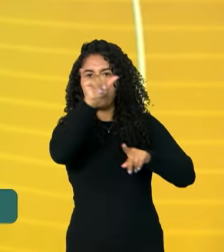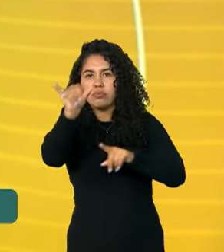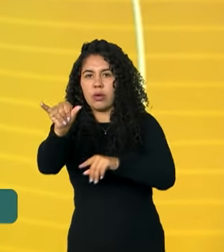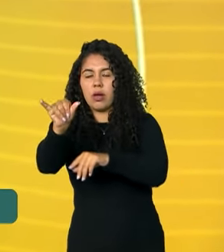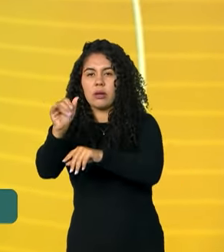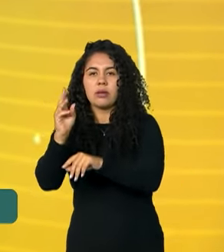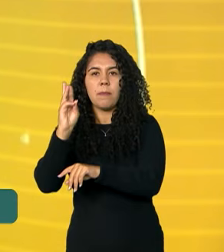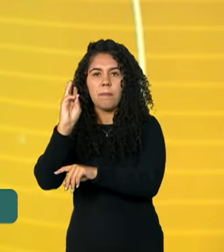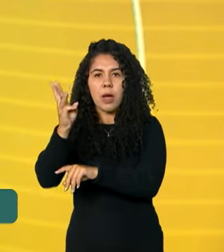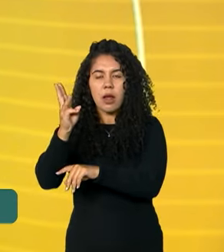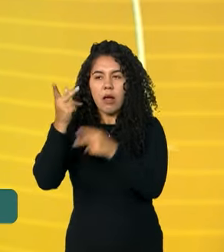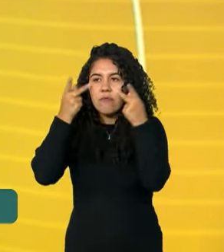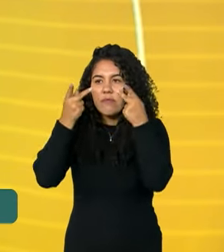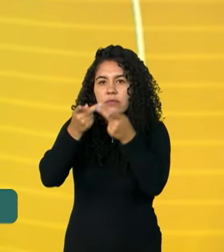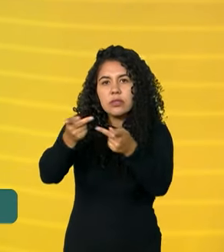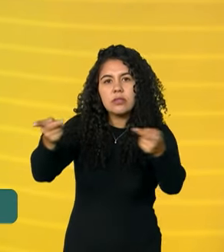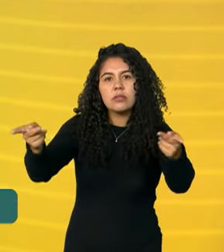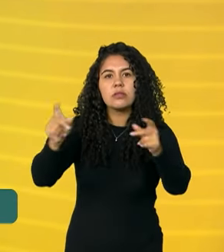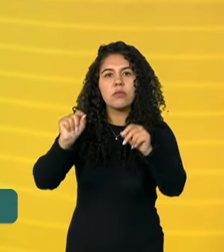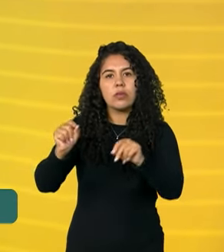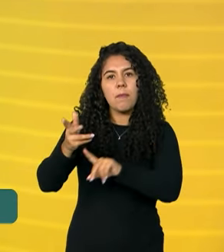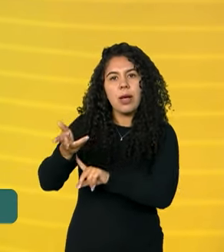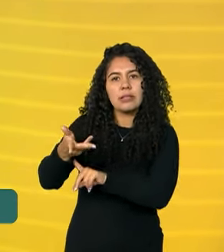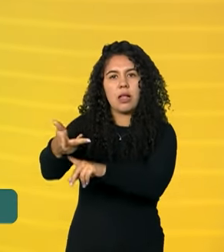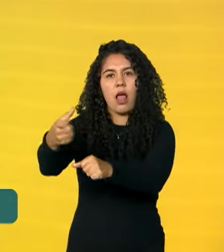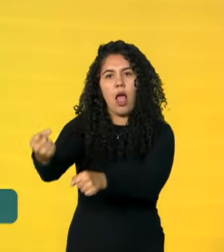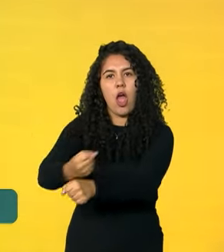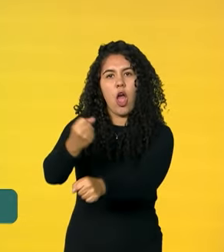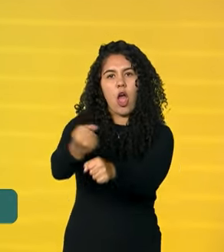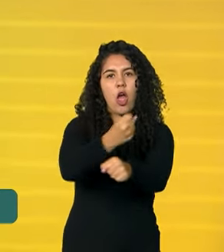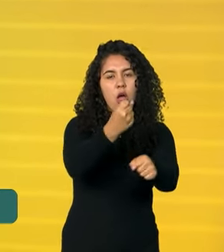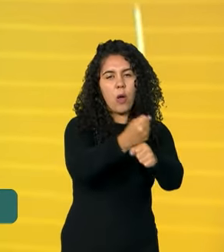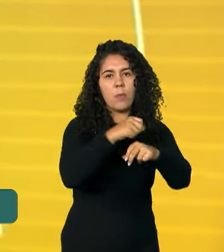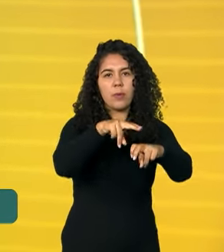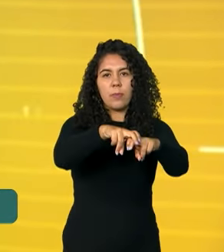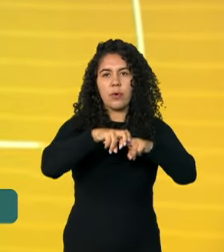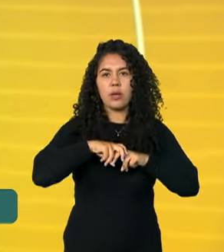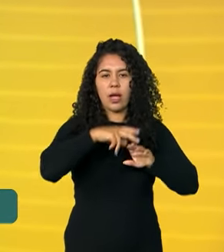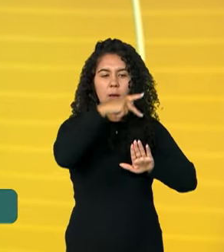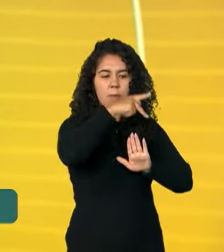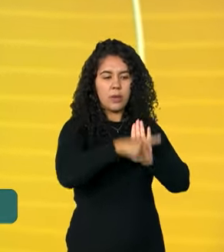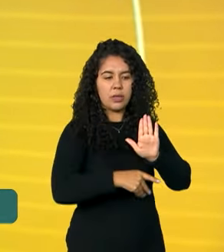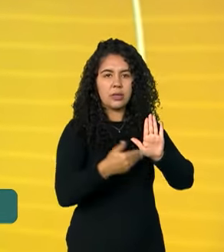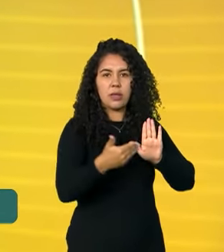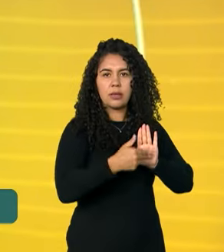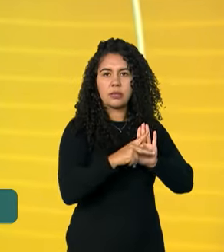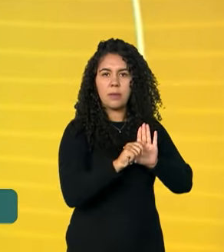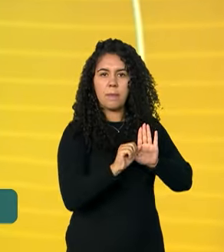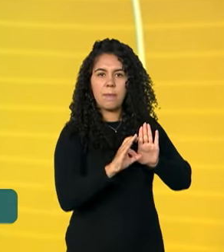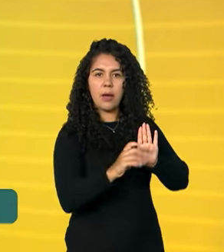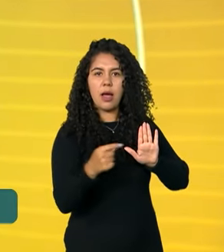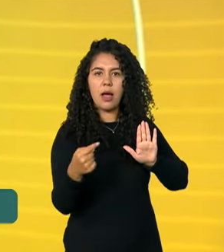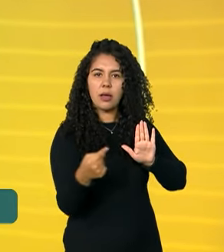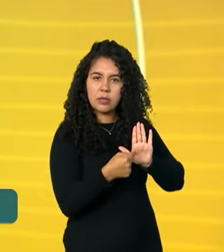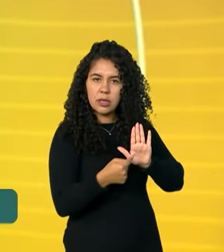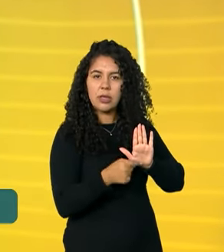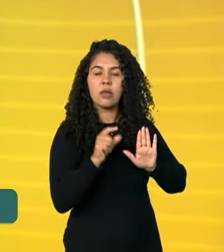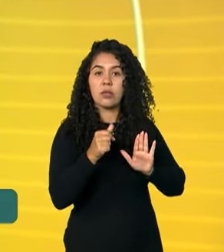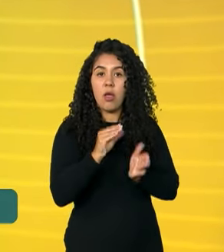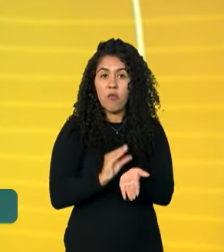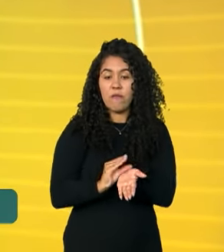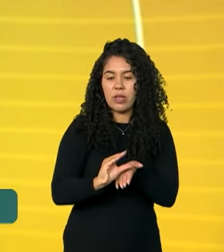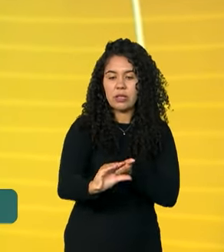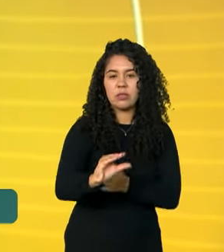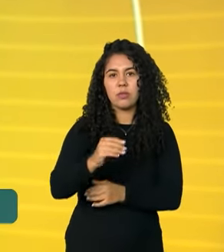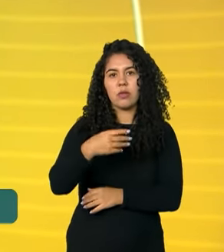nacional para acelerar as obras do novo PAC, o Programa de Aceleração do Crescimento, que prevê investimentos de mais de